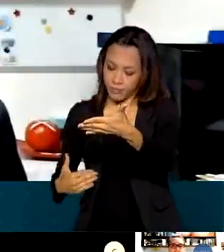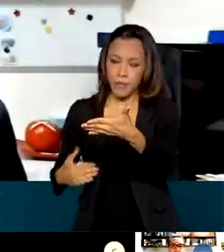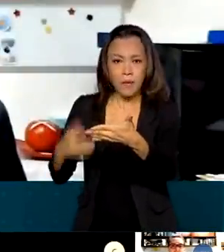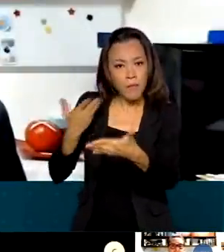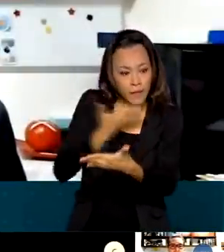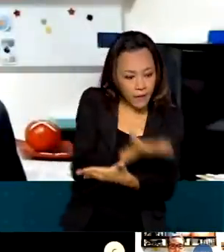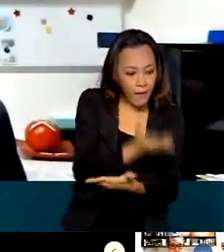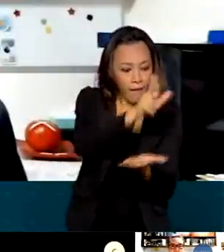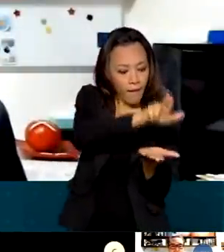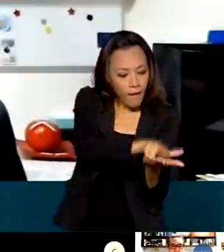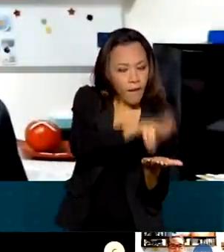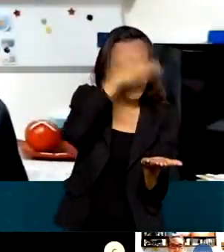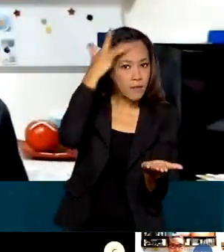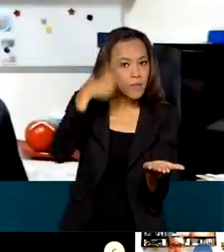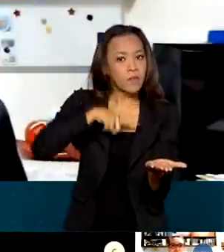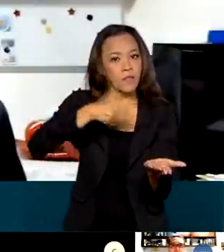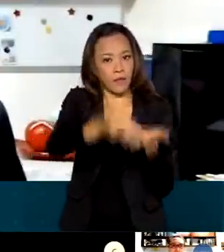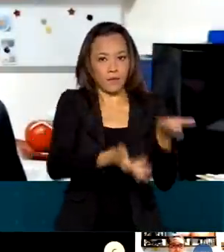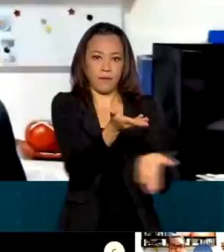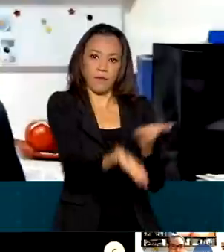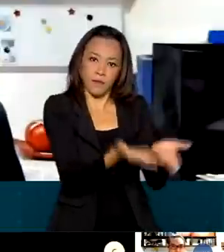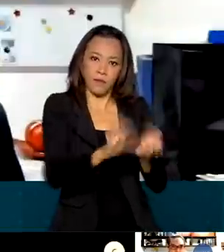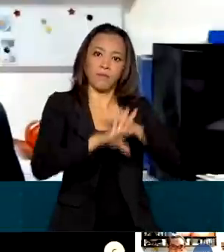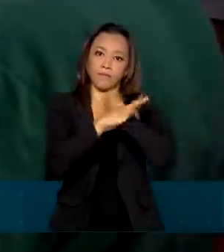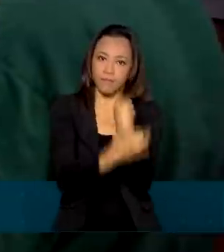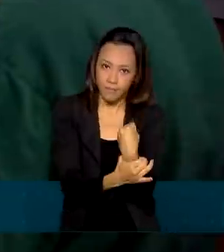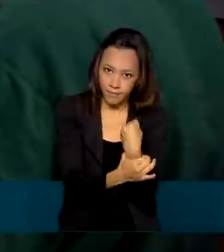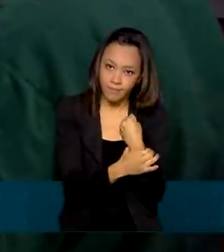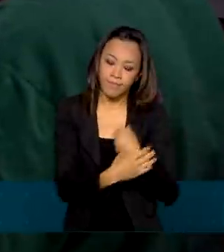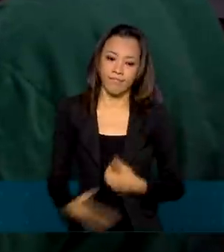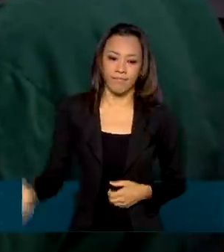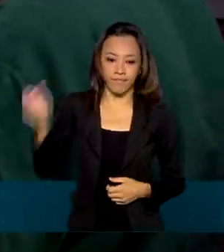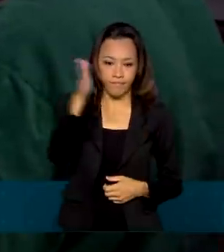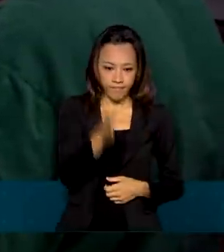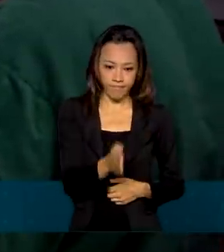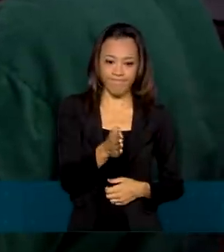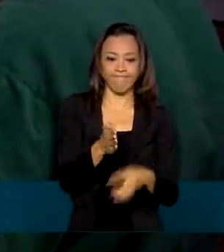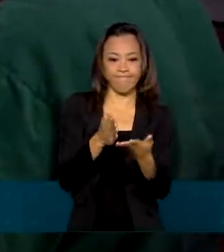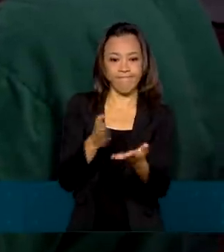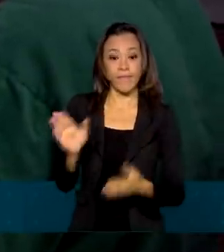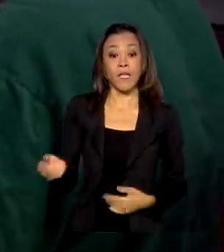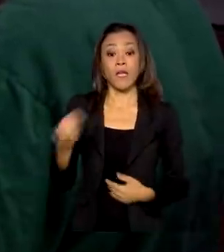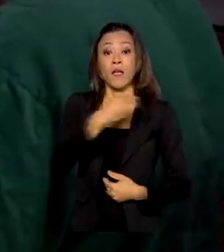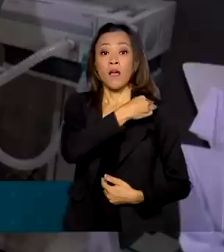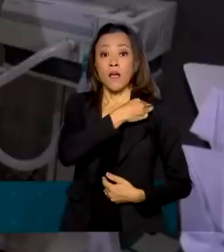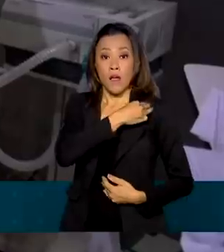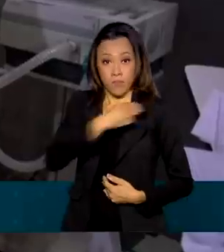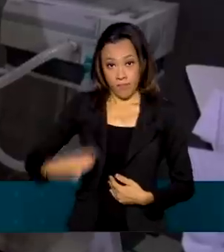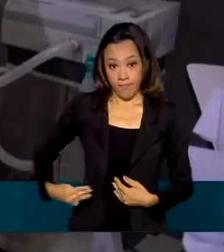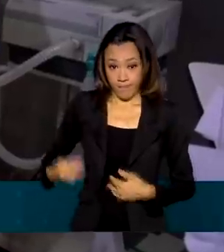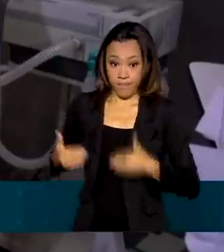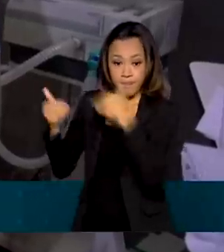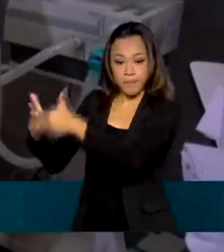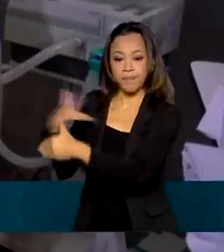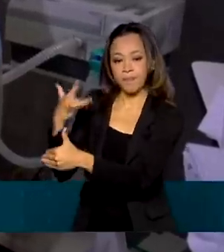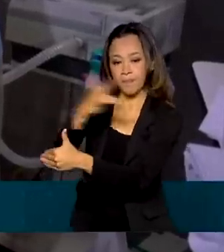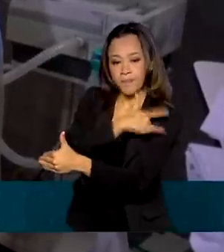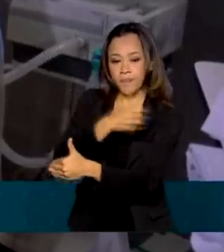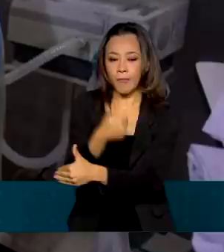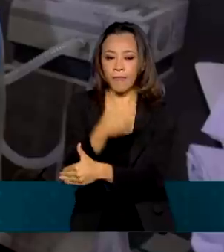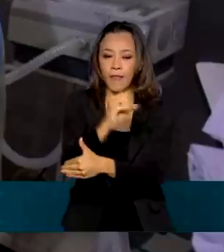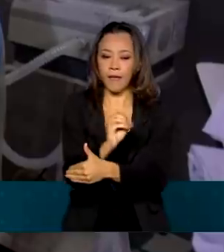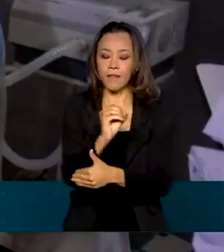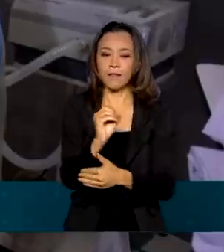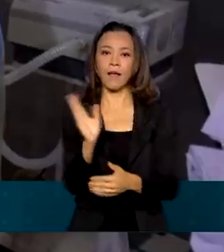esse paciente seja atendido com maior segurança. Segundo o Ministério da Saúde, cerca de 10 a 15%